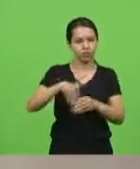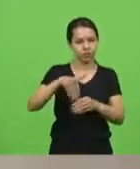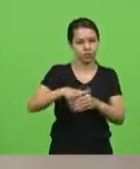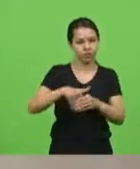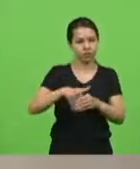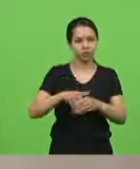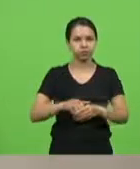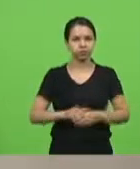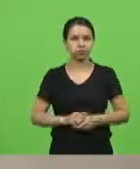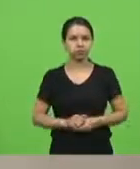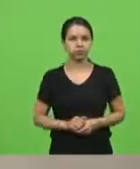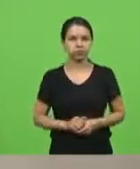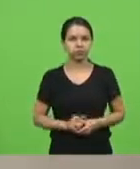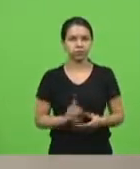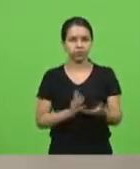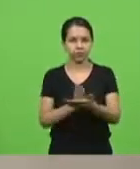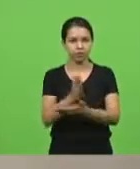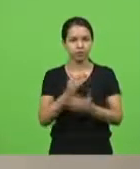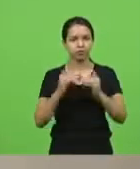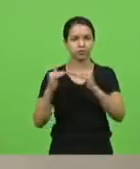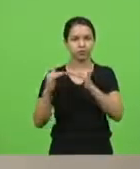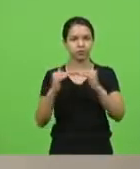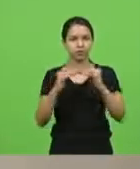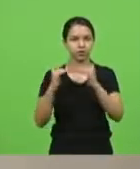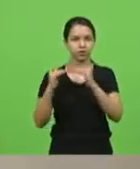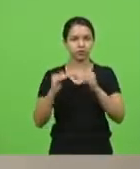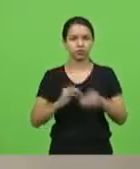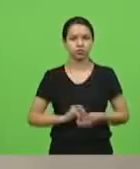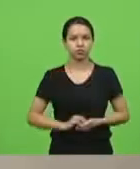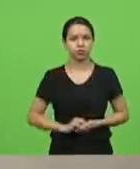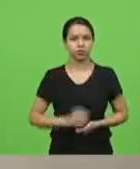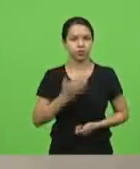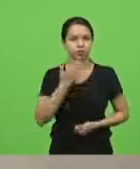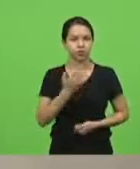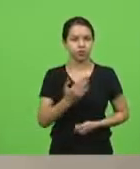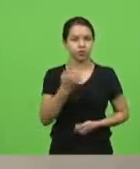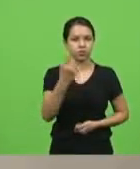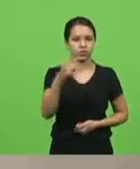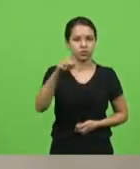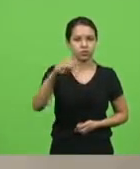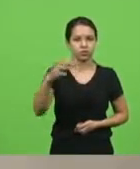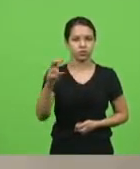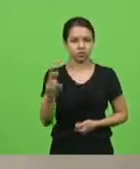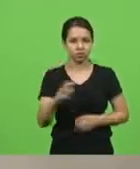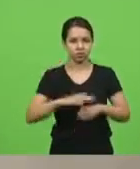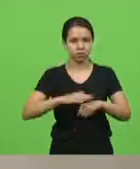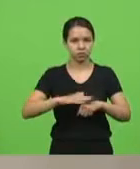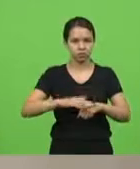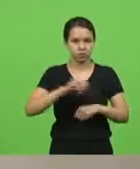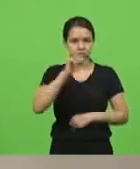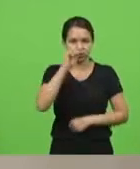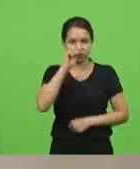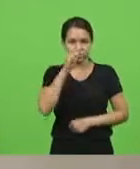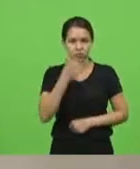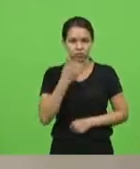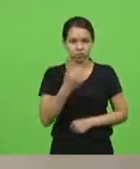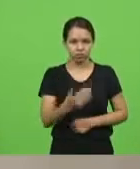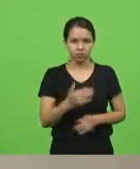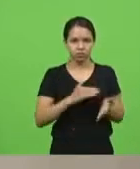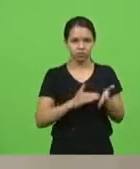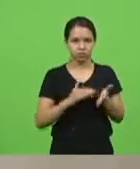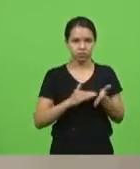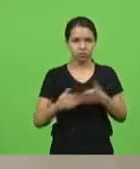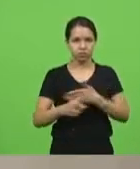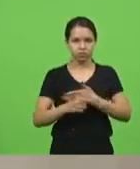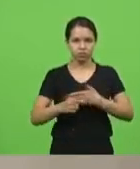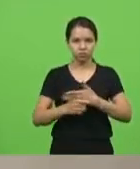permanência como se encontra, aprovado por unanimidade. Pedido de informação 175, autor deputado João Amin, solicitando ao secretário de Estado da